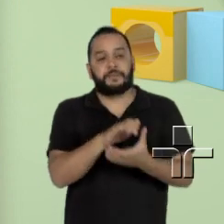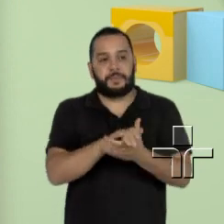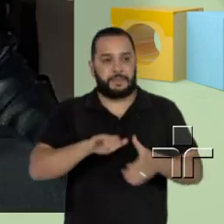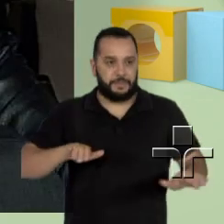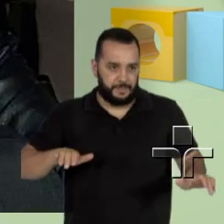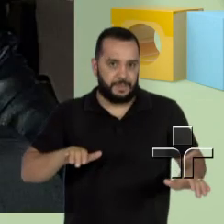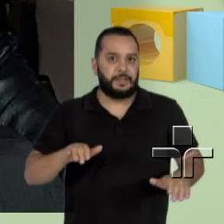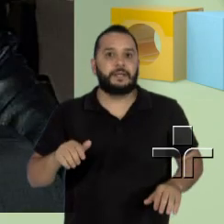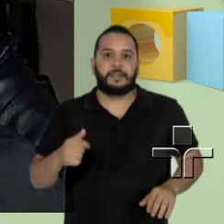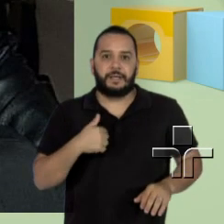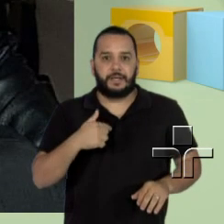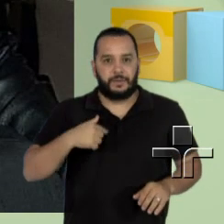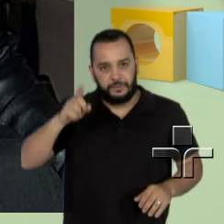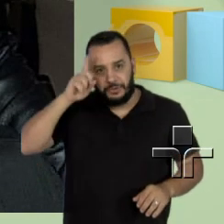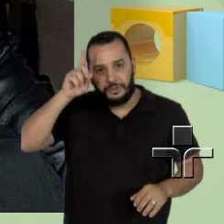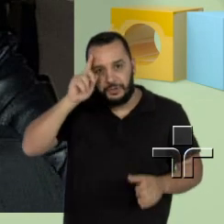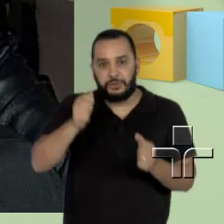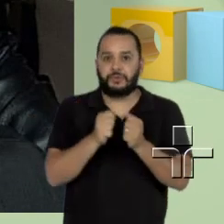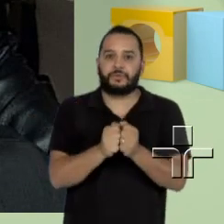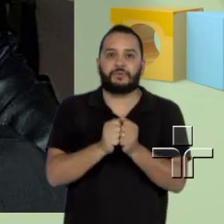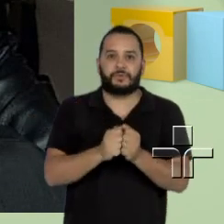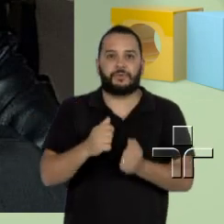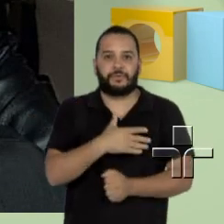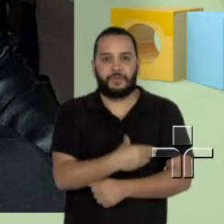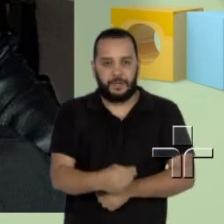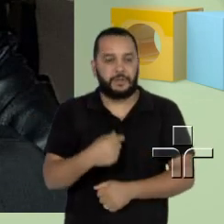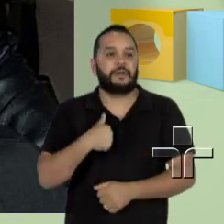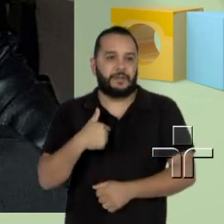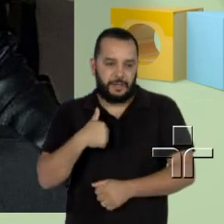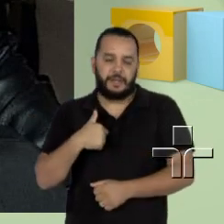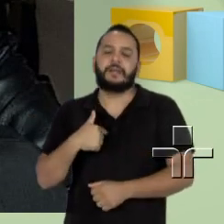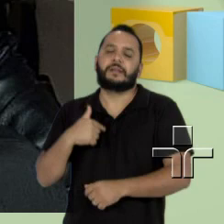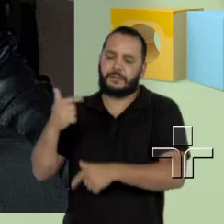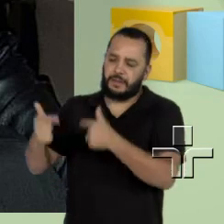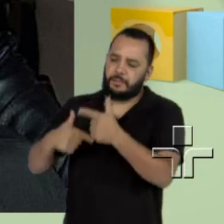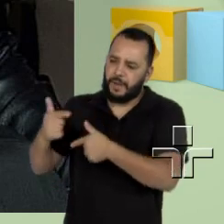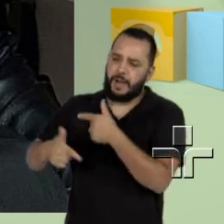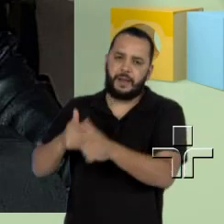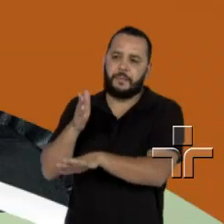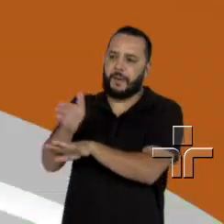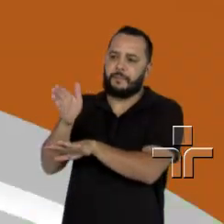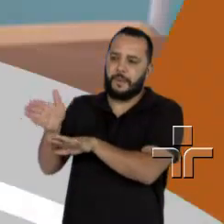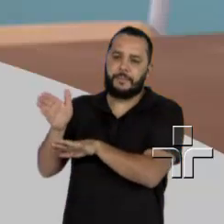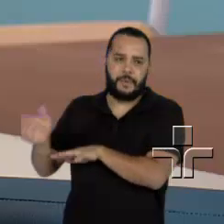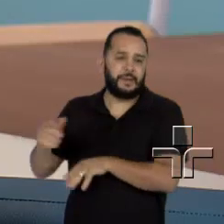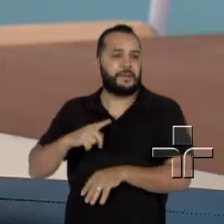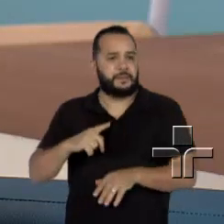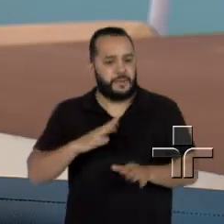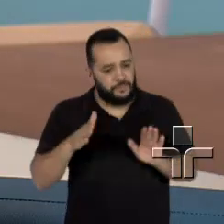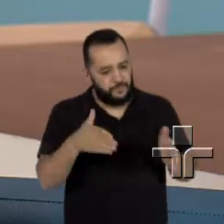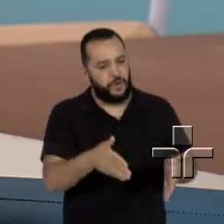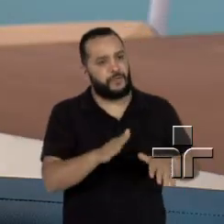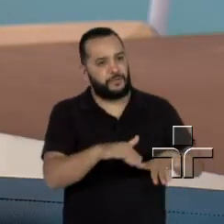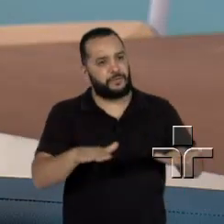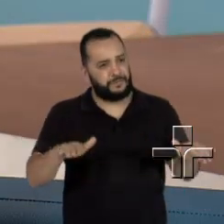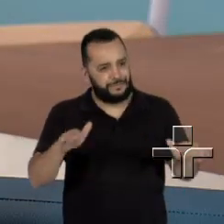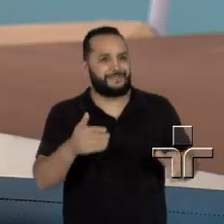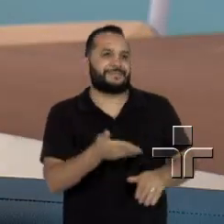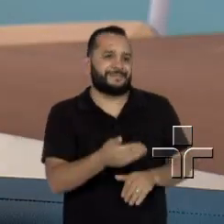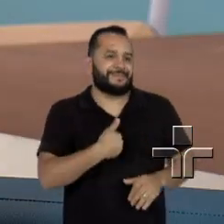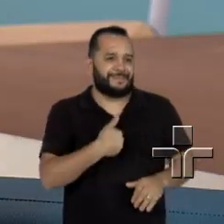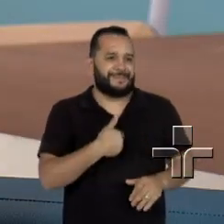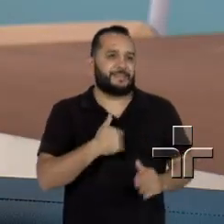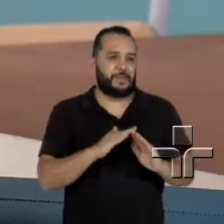estou dia a dia com eles, eu tenho minhas atividades e também tenho a vida dos meus filhos para acompanhar. A escola,